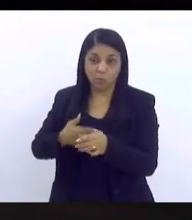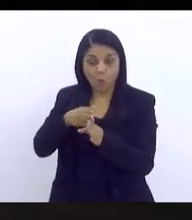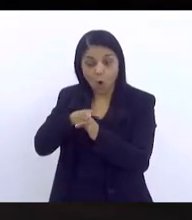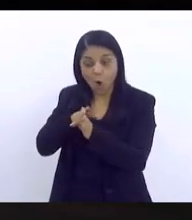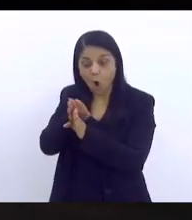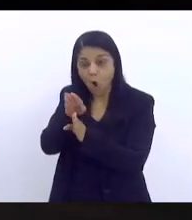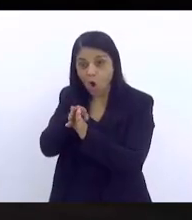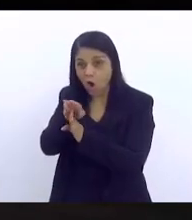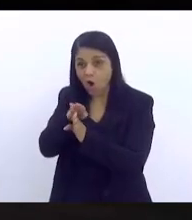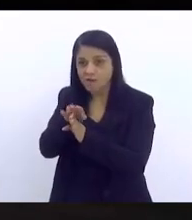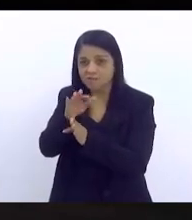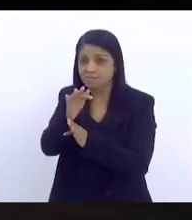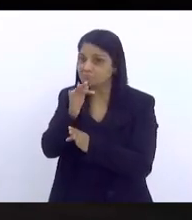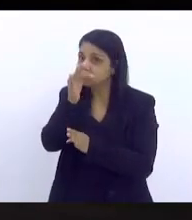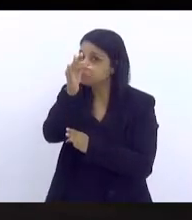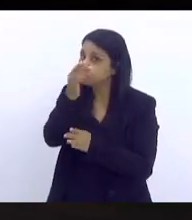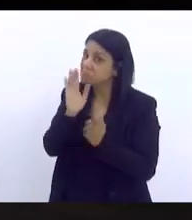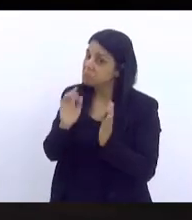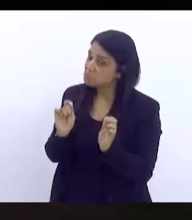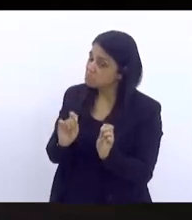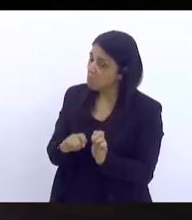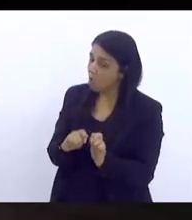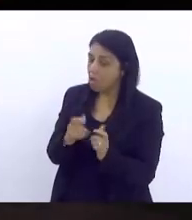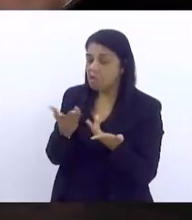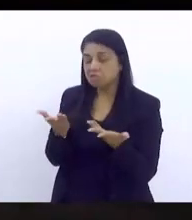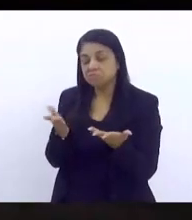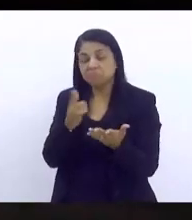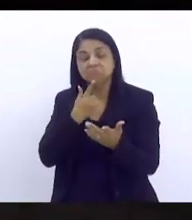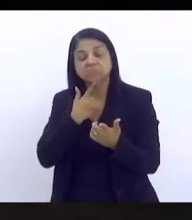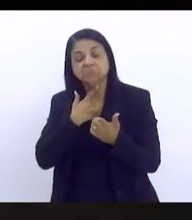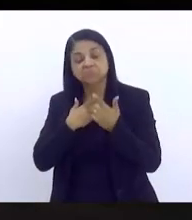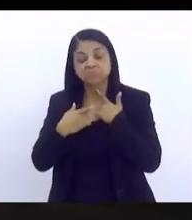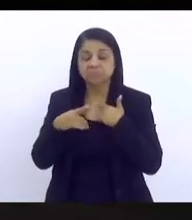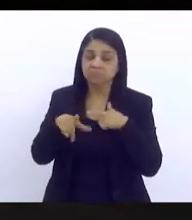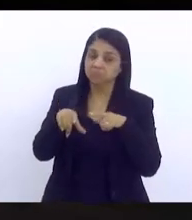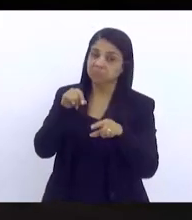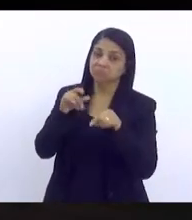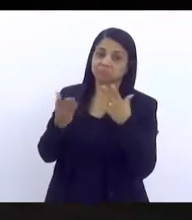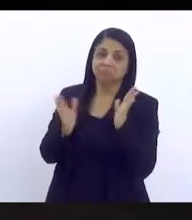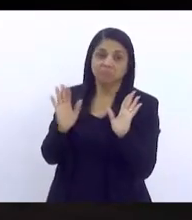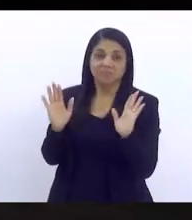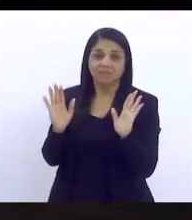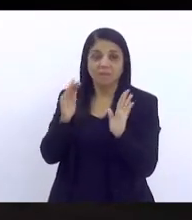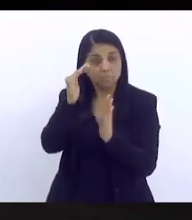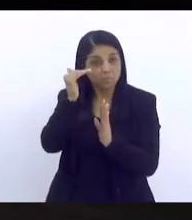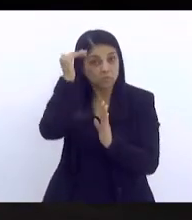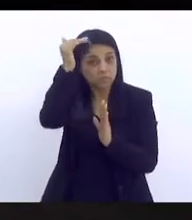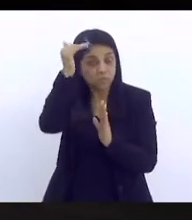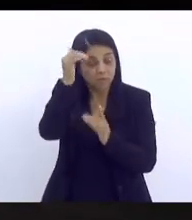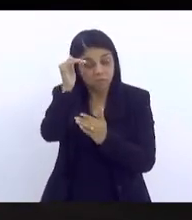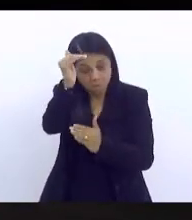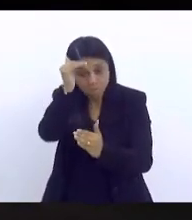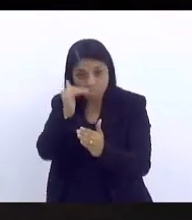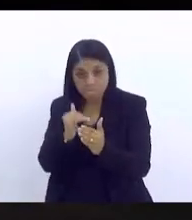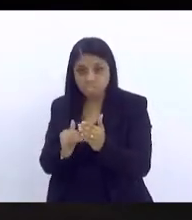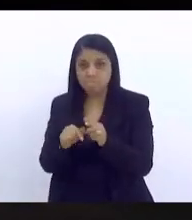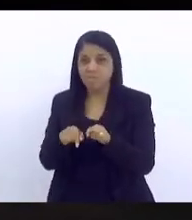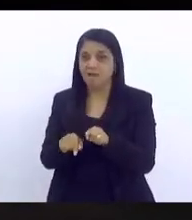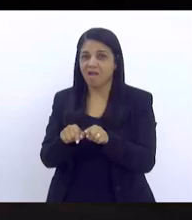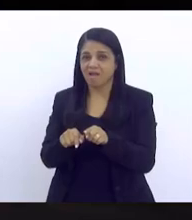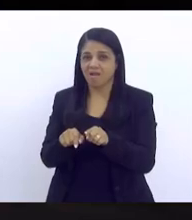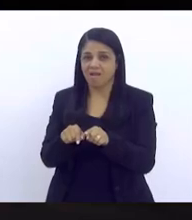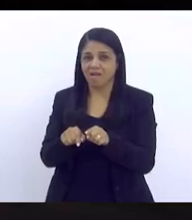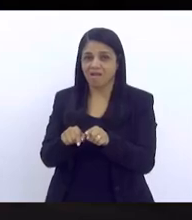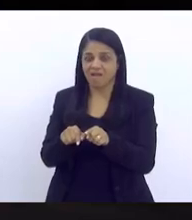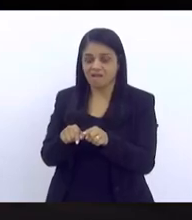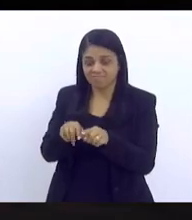horizonte, como uma recomendação, como desejável. Isso é por cima. E o por baixo é quem faz